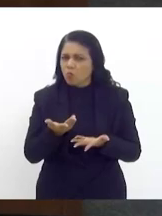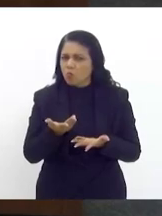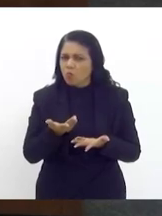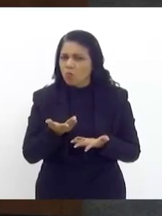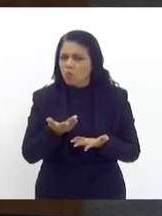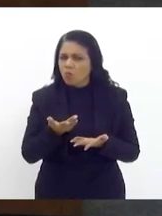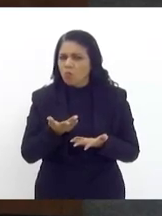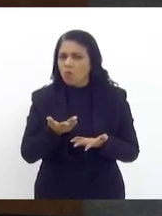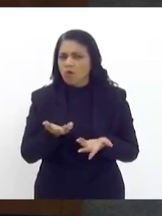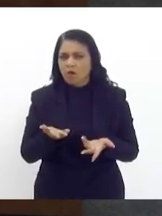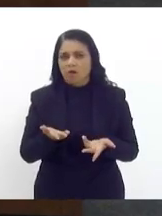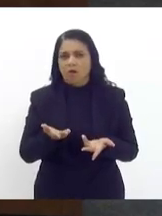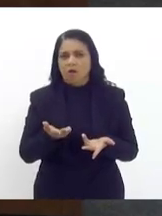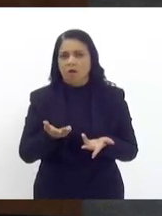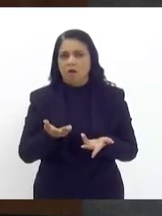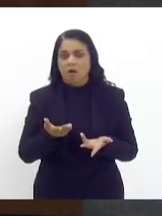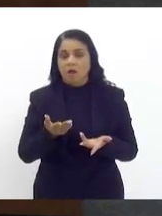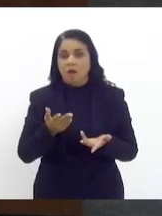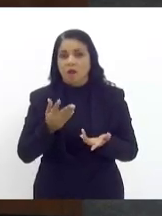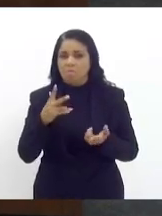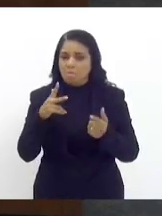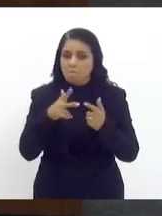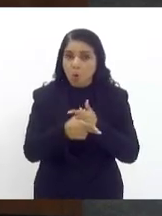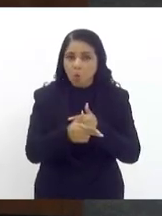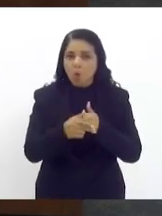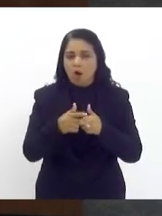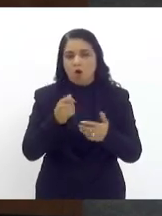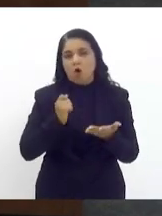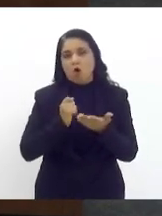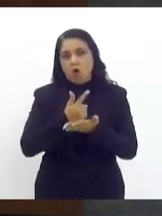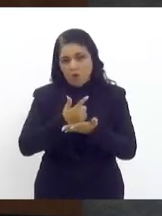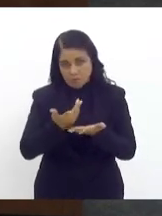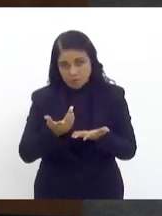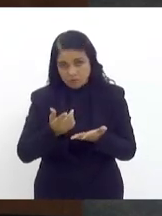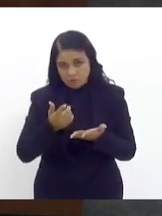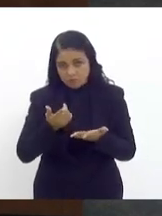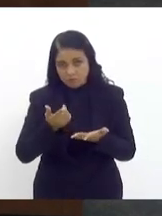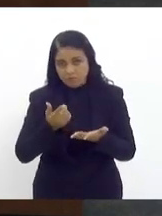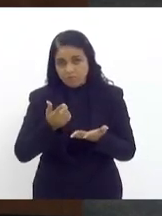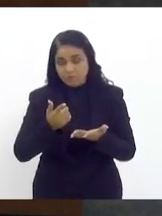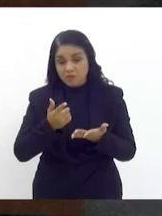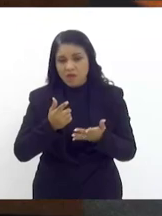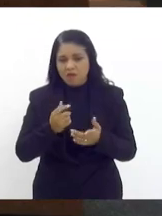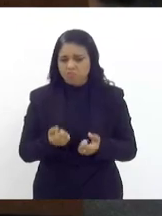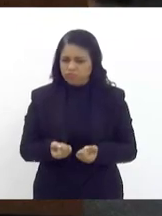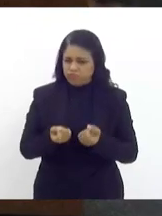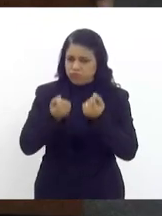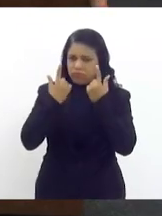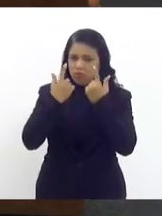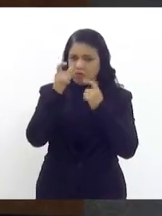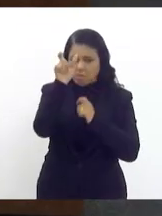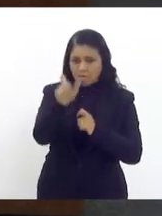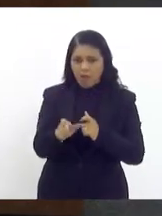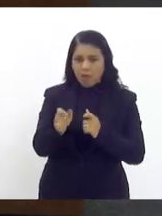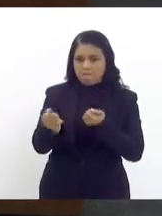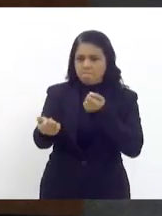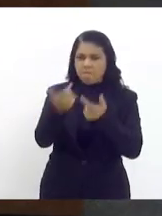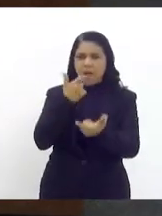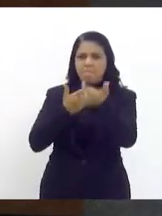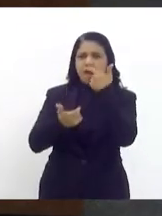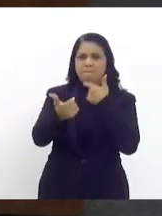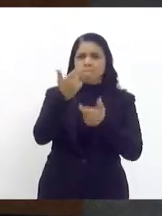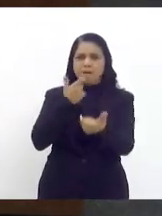o andamento do pedido de compra, de forma agressiva e estranhosa, ela começou a ser atacada, sendo